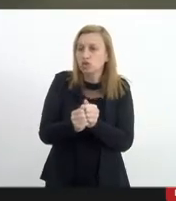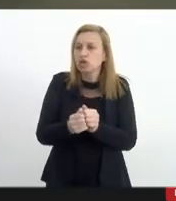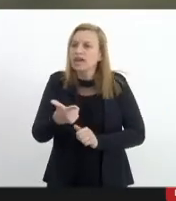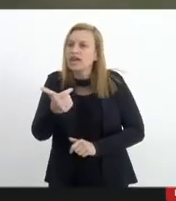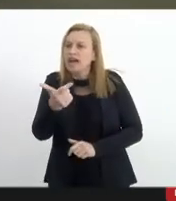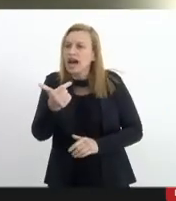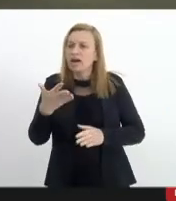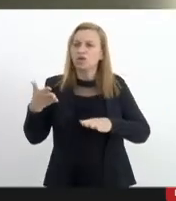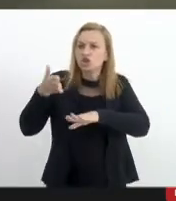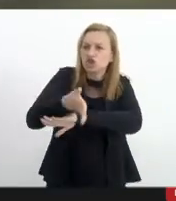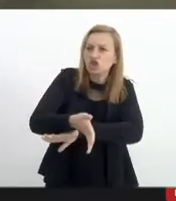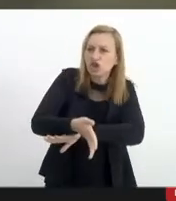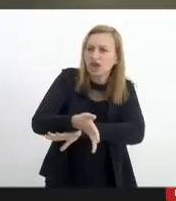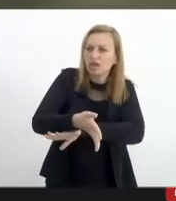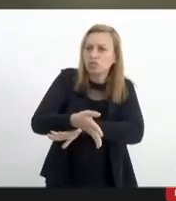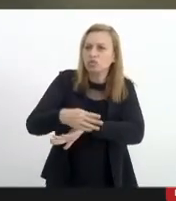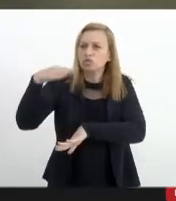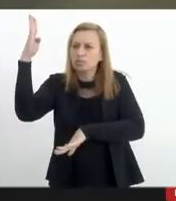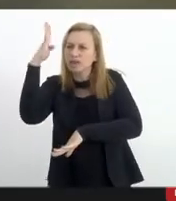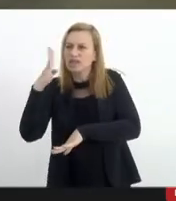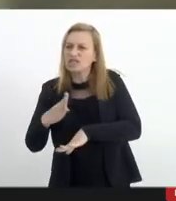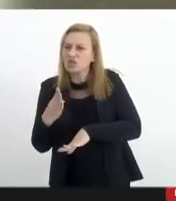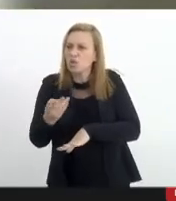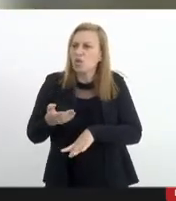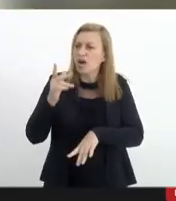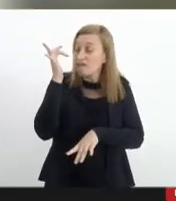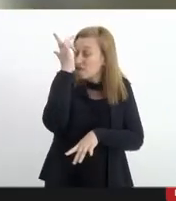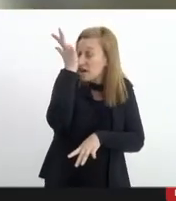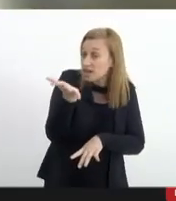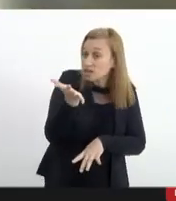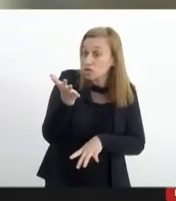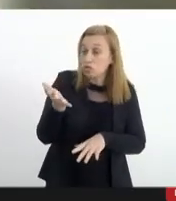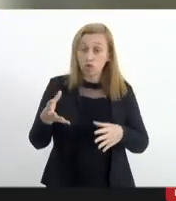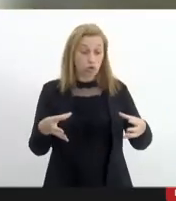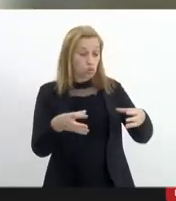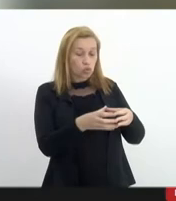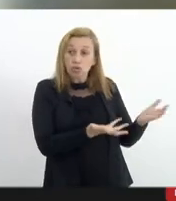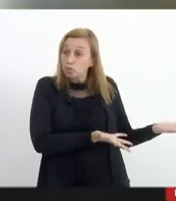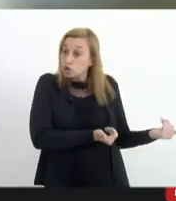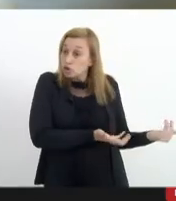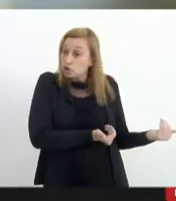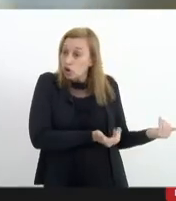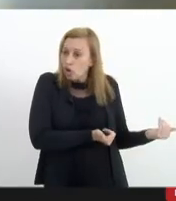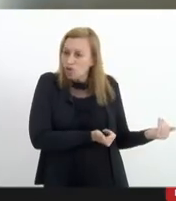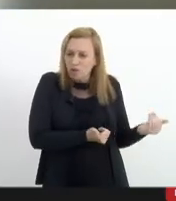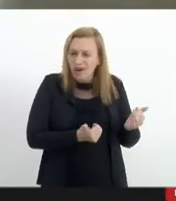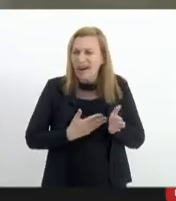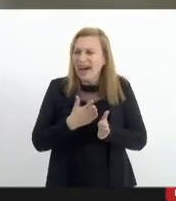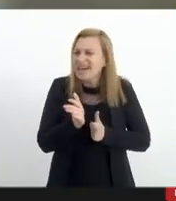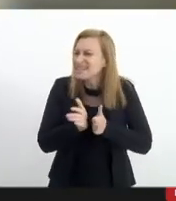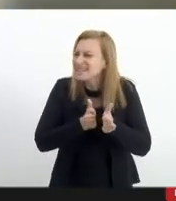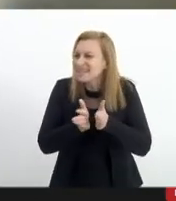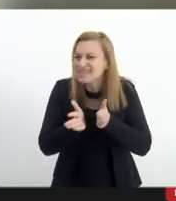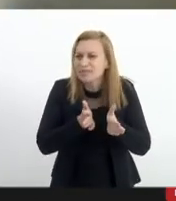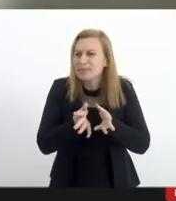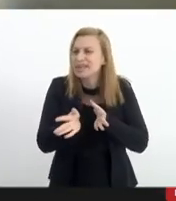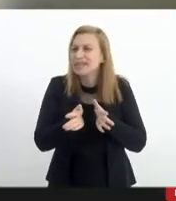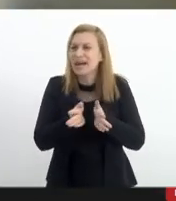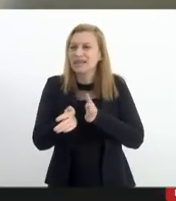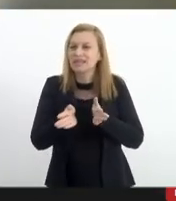nossas fronteiras com muita facilidade e uma juventude acessível ao crime